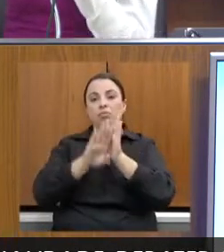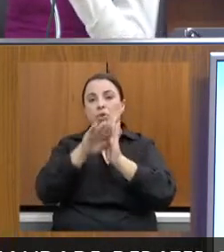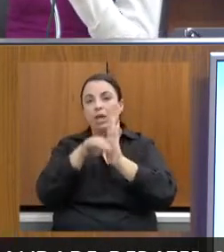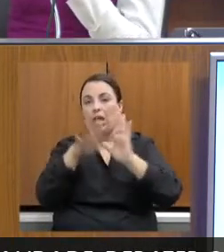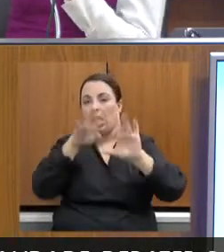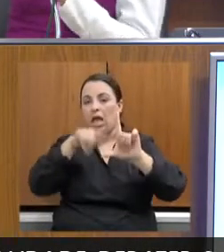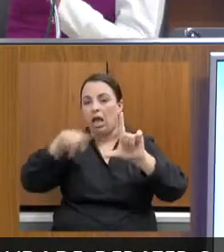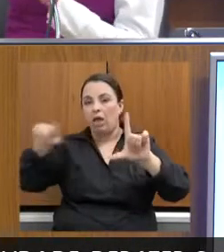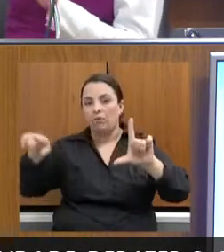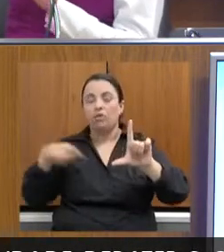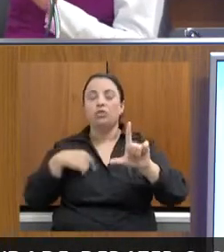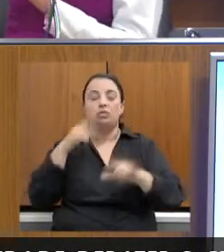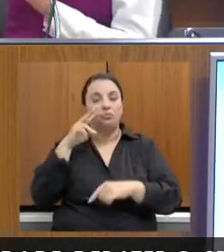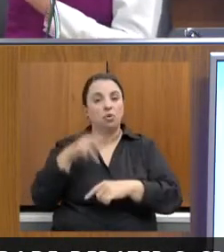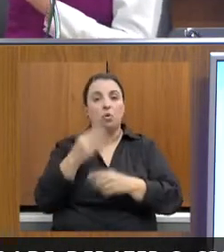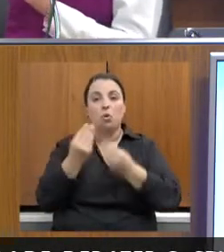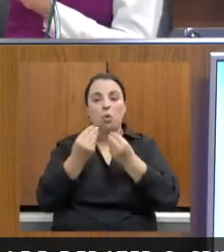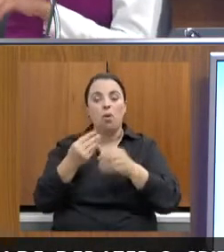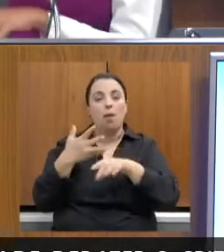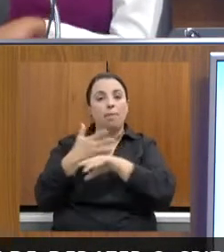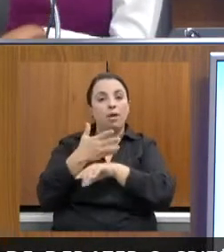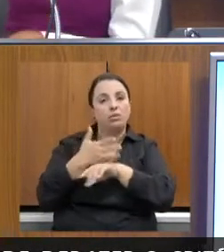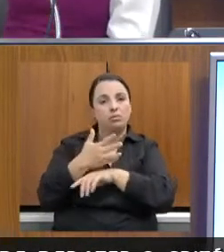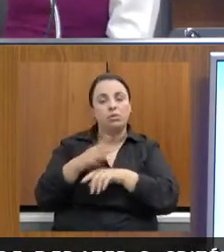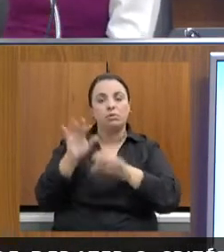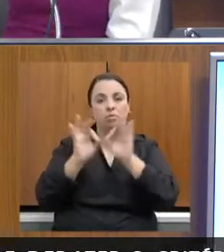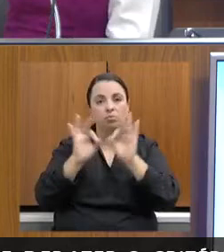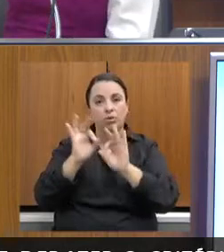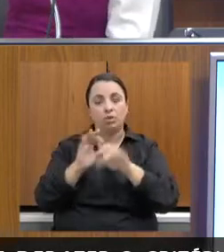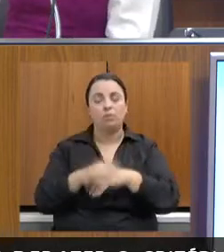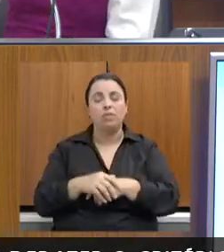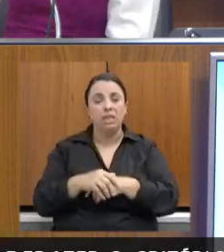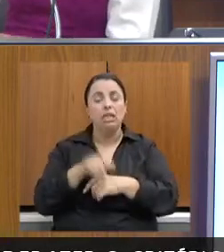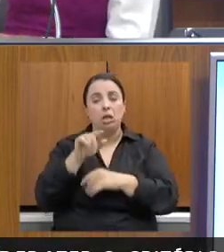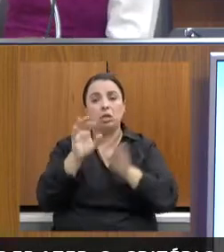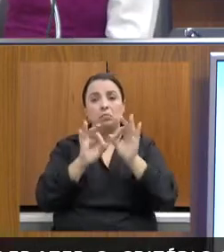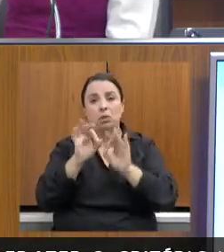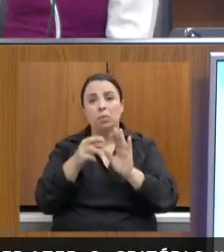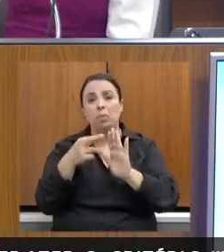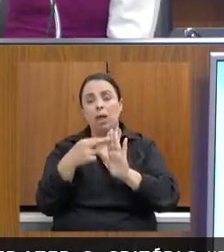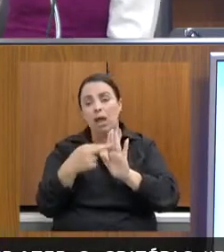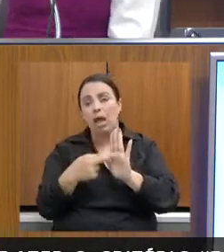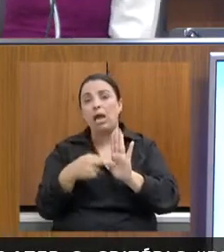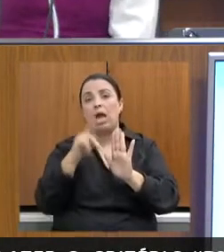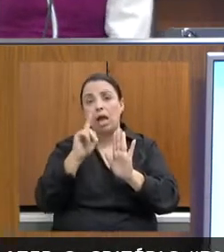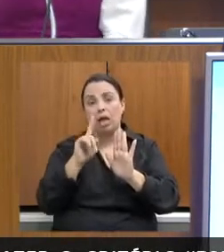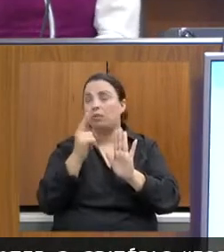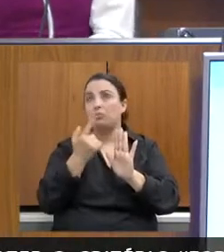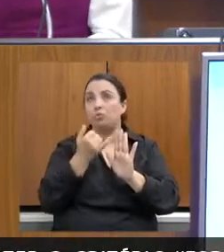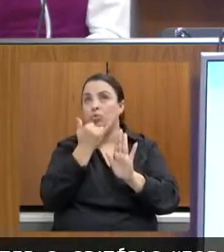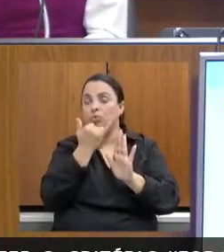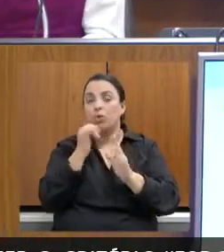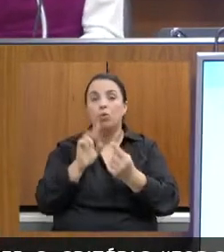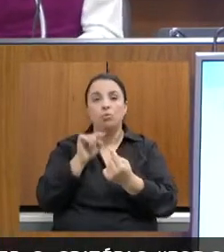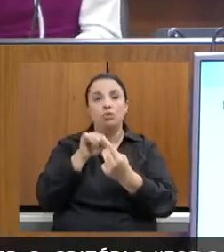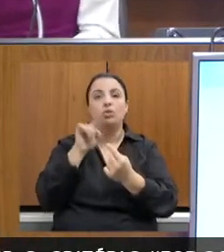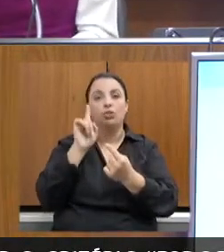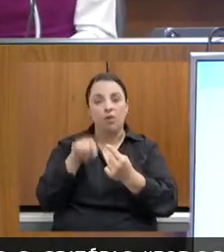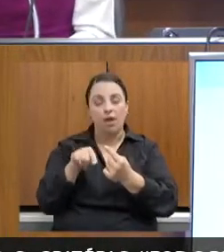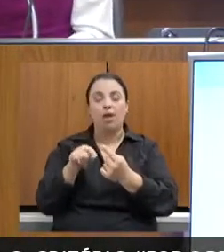mencionou, e a gente trouxe aqui para participar do programa, o pré-requisito é constituir o conselho. Então, a gente percebe aí uma contribuição.